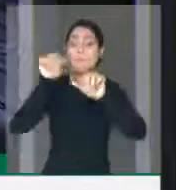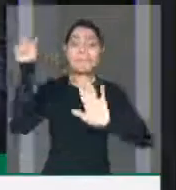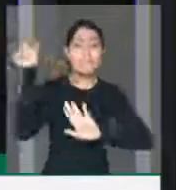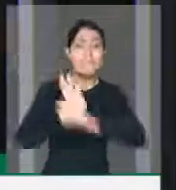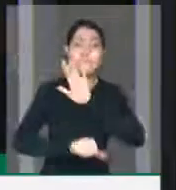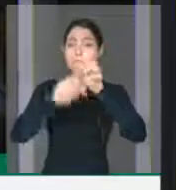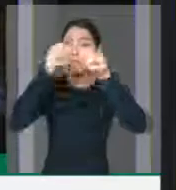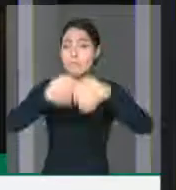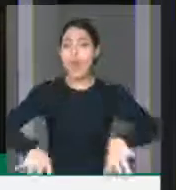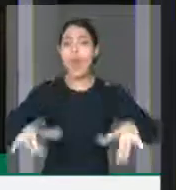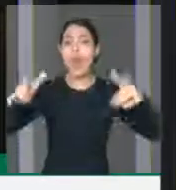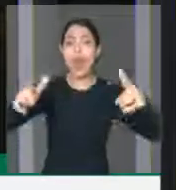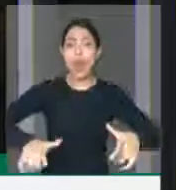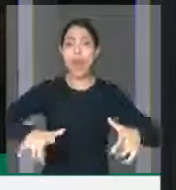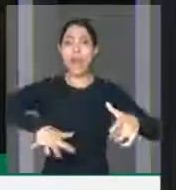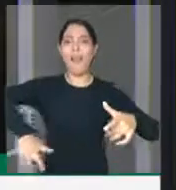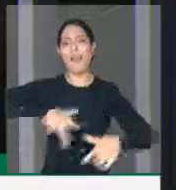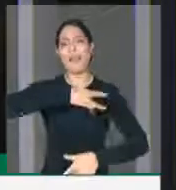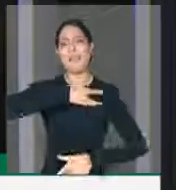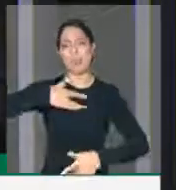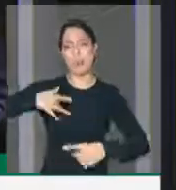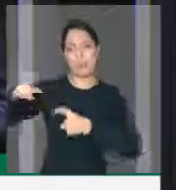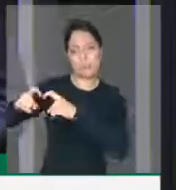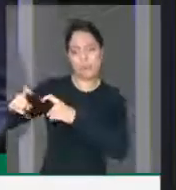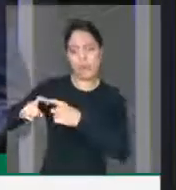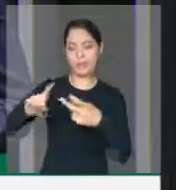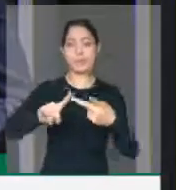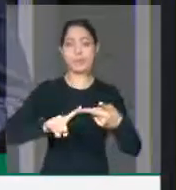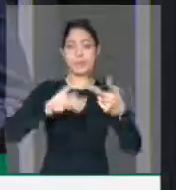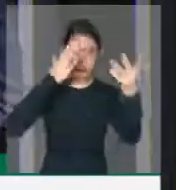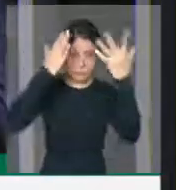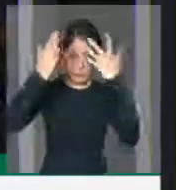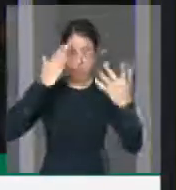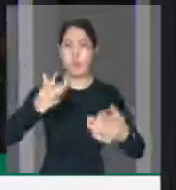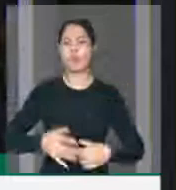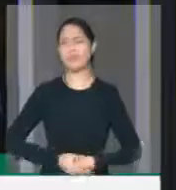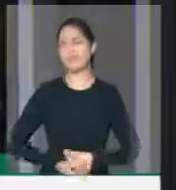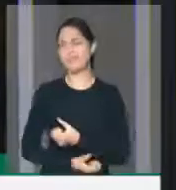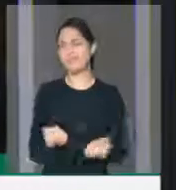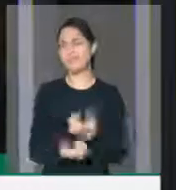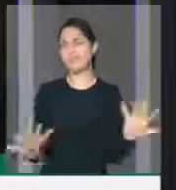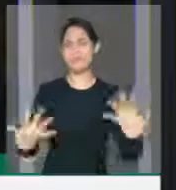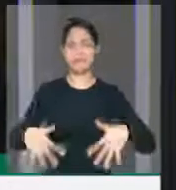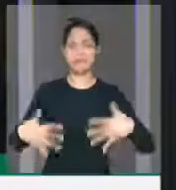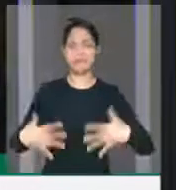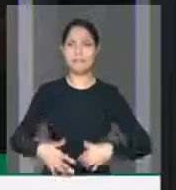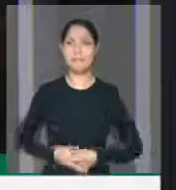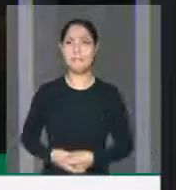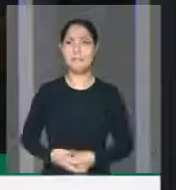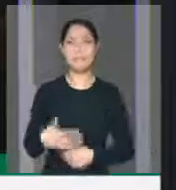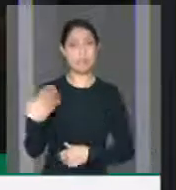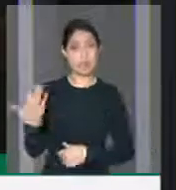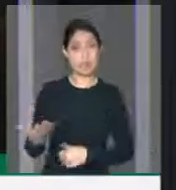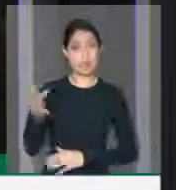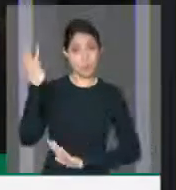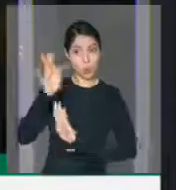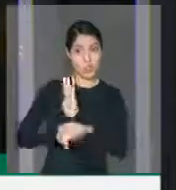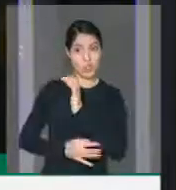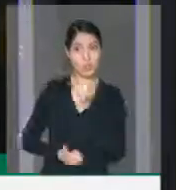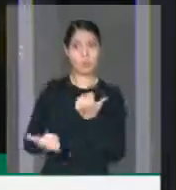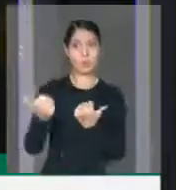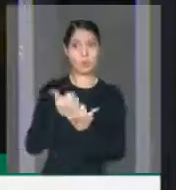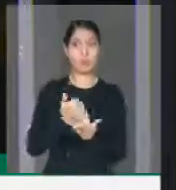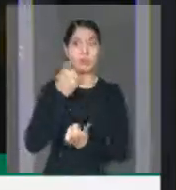aos médicos, aos psicólogos, por isso, senhor presidente, que o substitutivo feito pelo